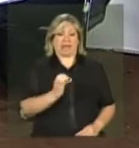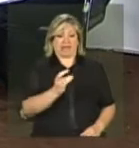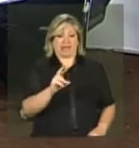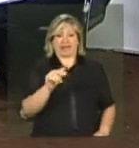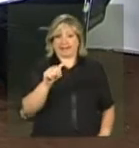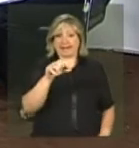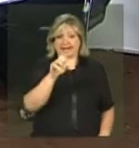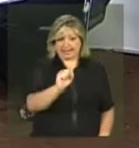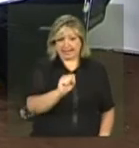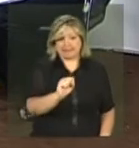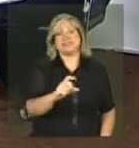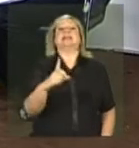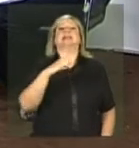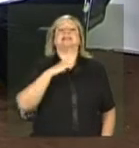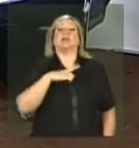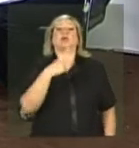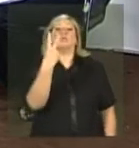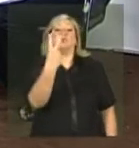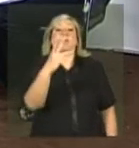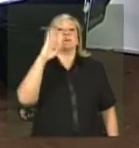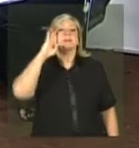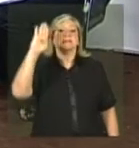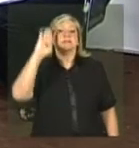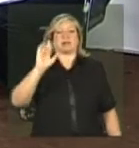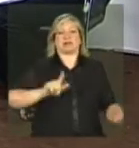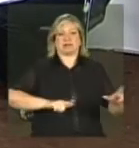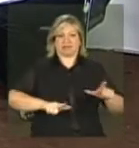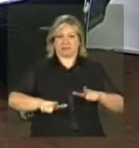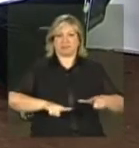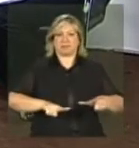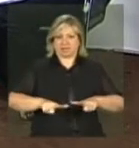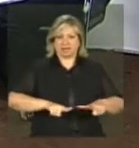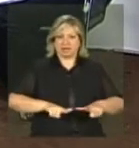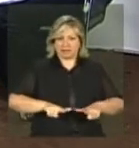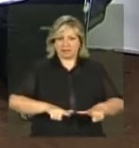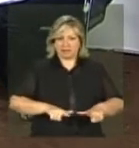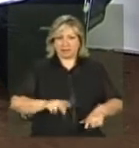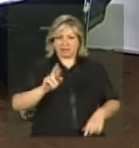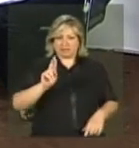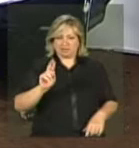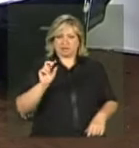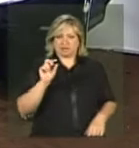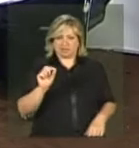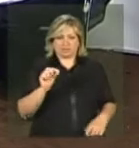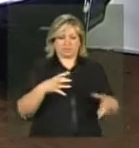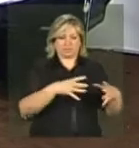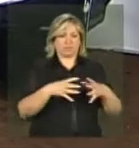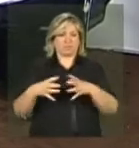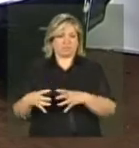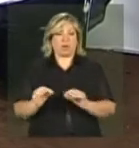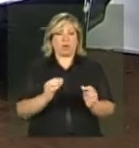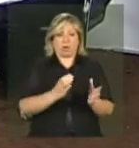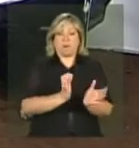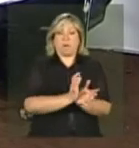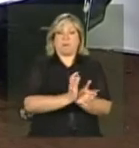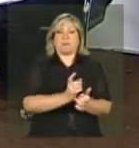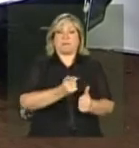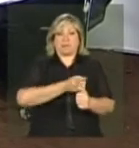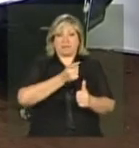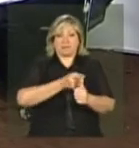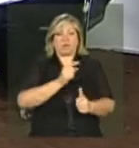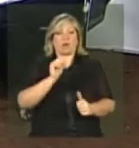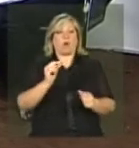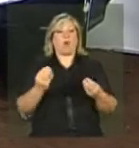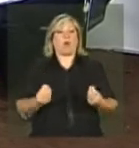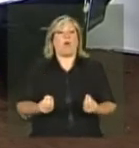tem duas principais atividades, duas principais pilares de atuação. O primeiro é a